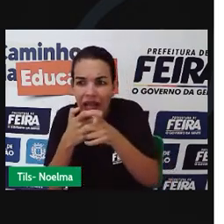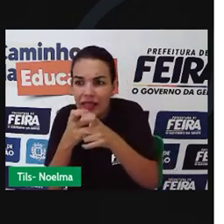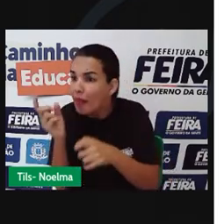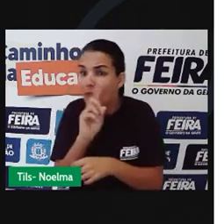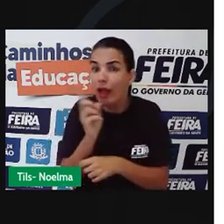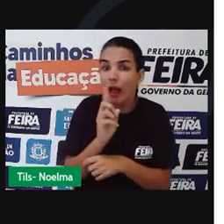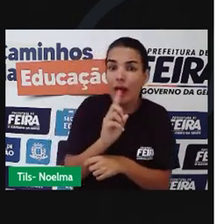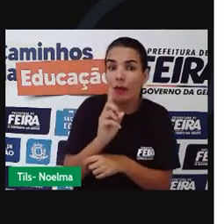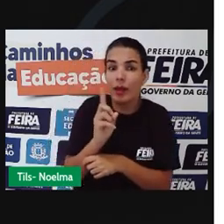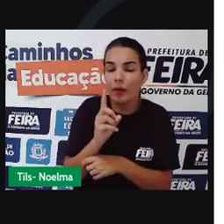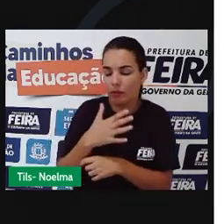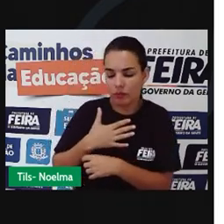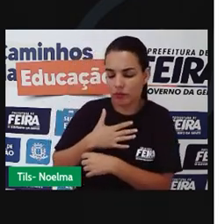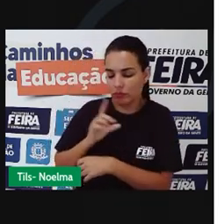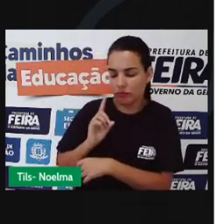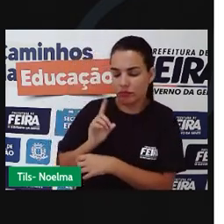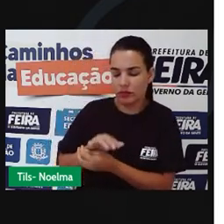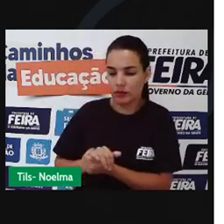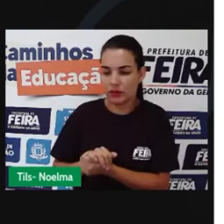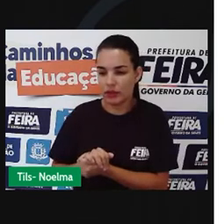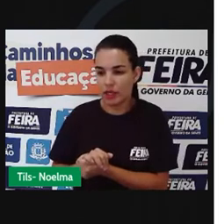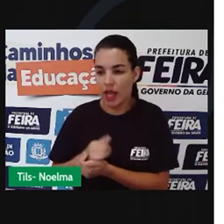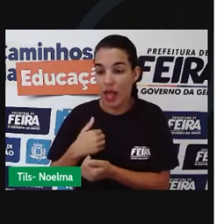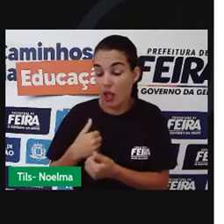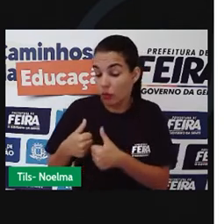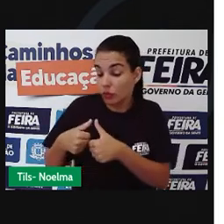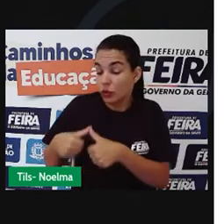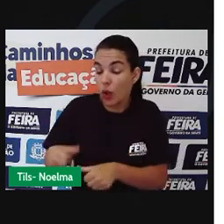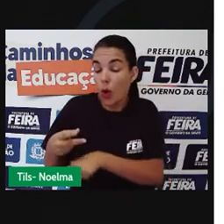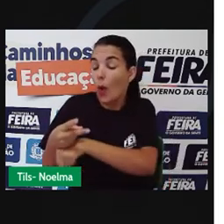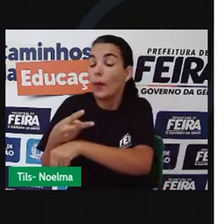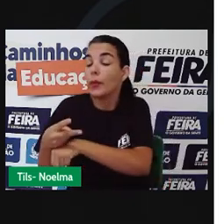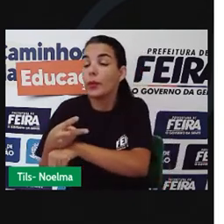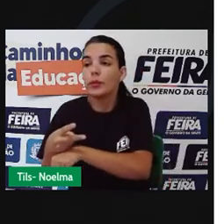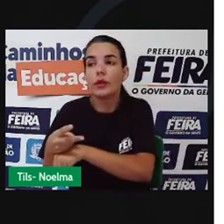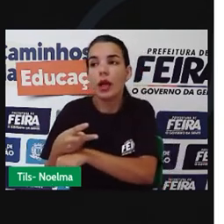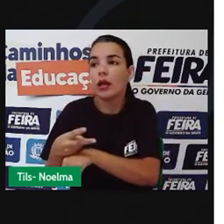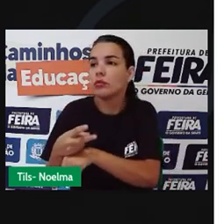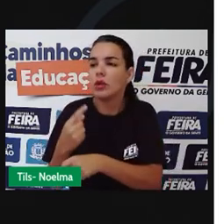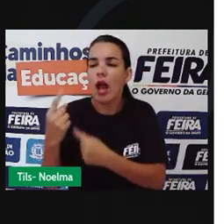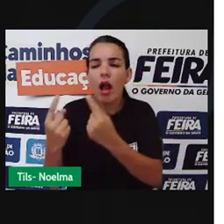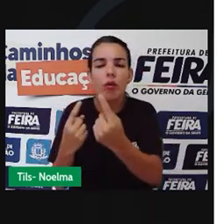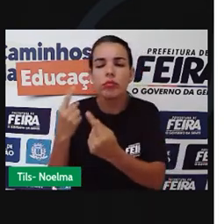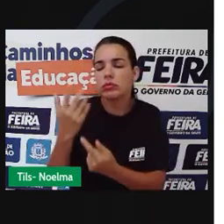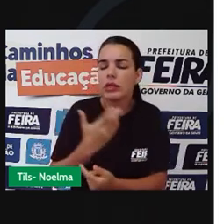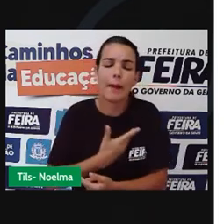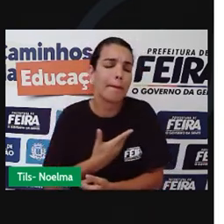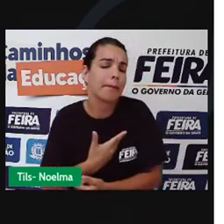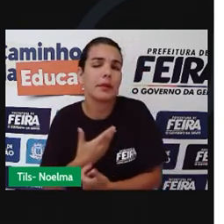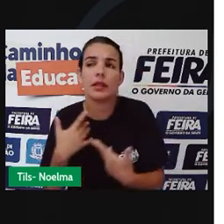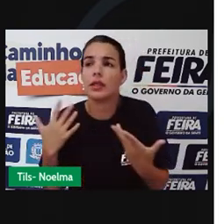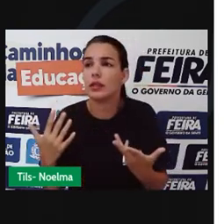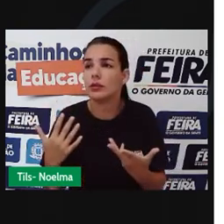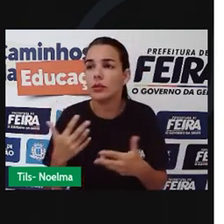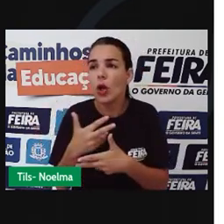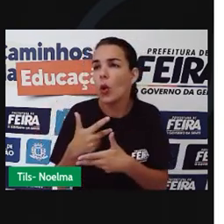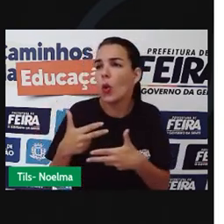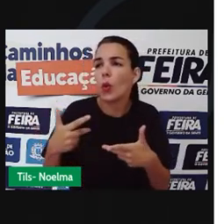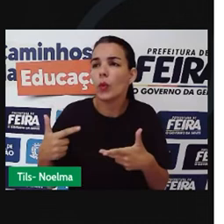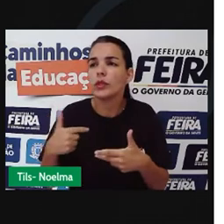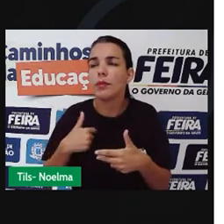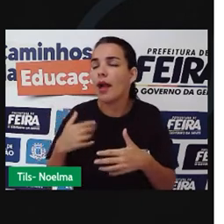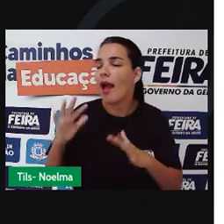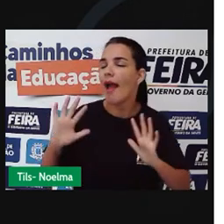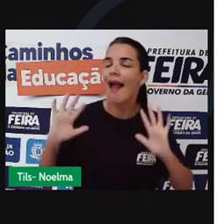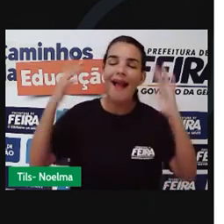É... Não, não sou eu, não. Eu estou só procurando alguns amigos, algumas coisas para me